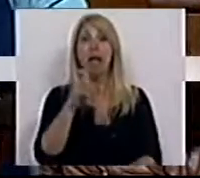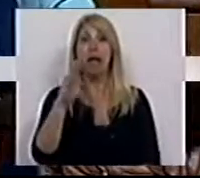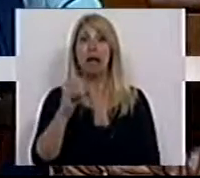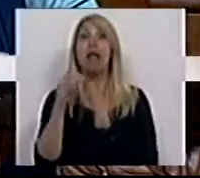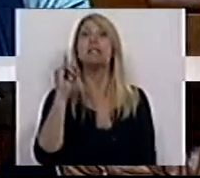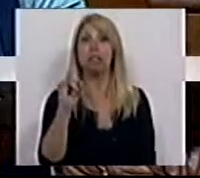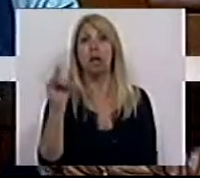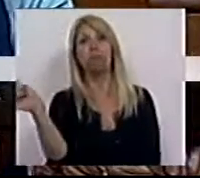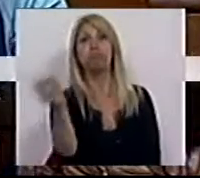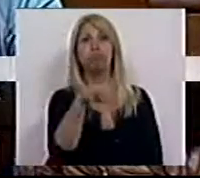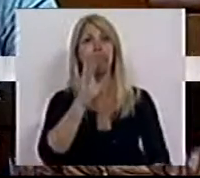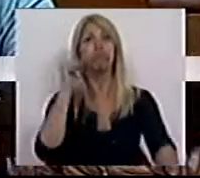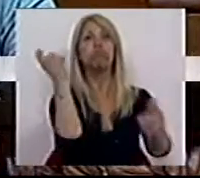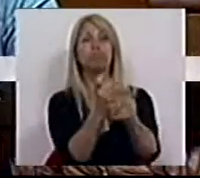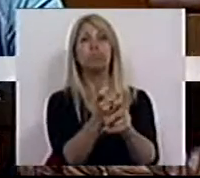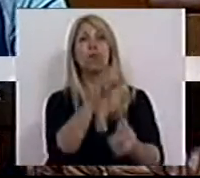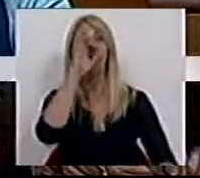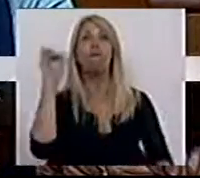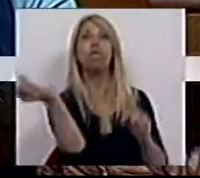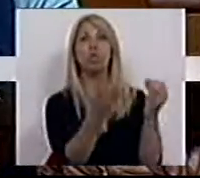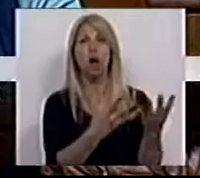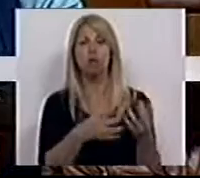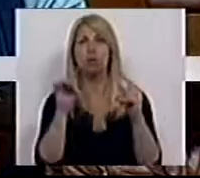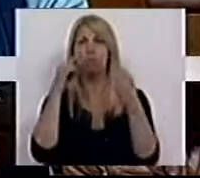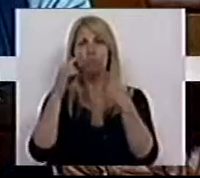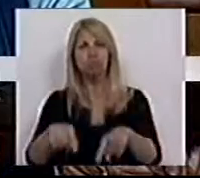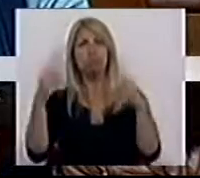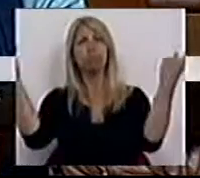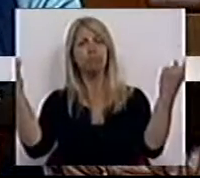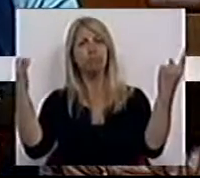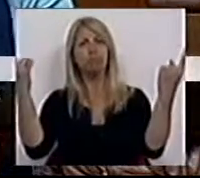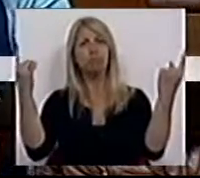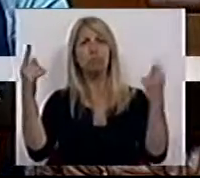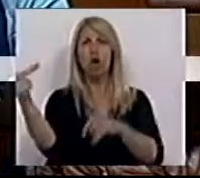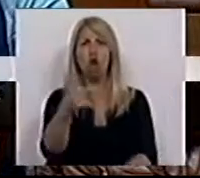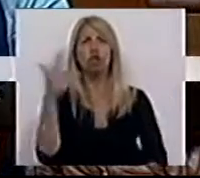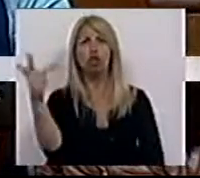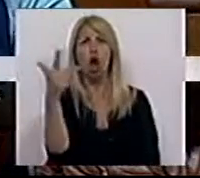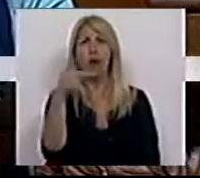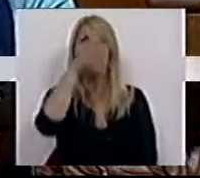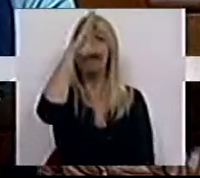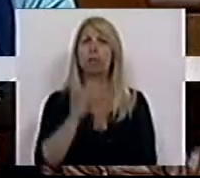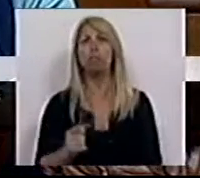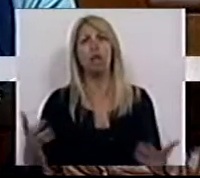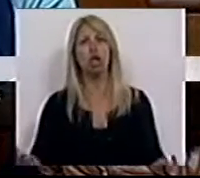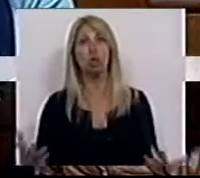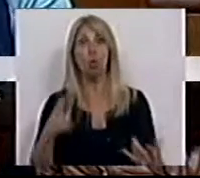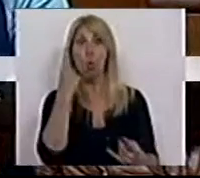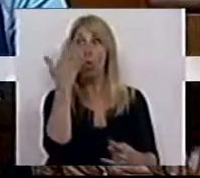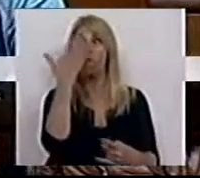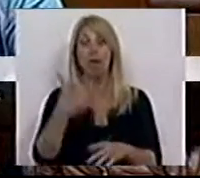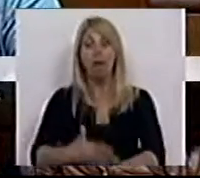a floresta. Este anúncio, feito por uma troika de ministros, na véspera deste debate,